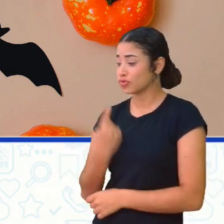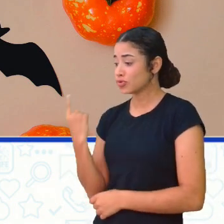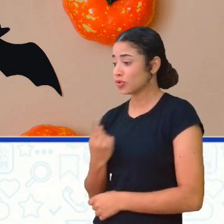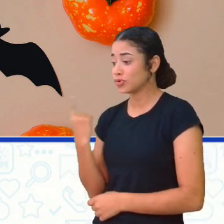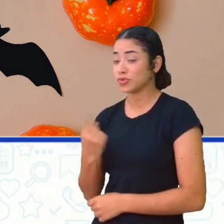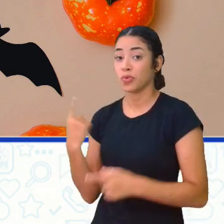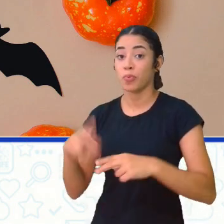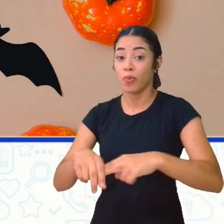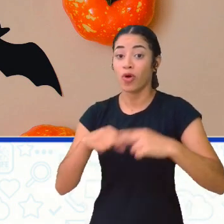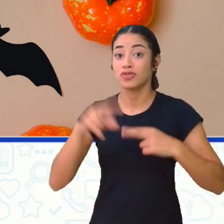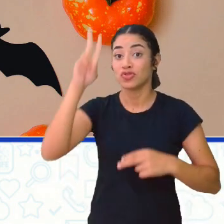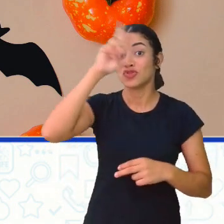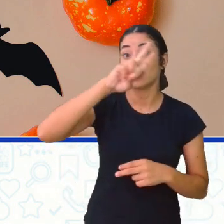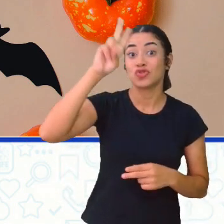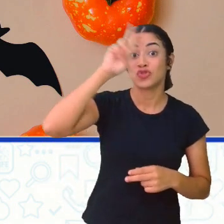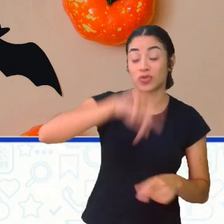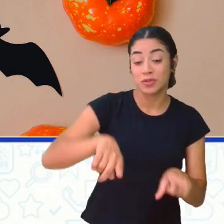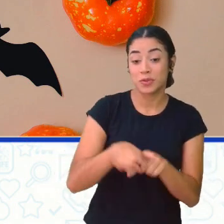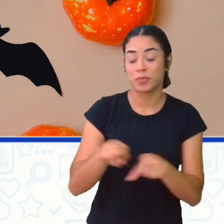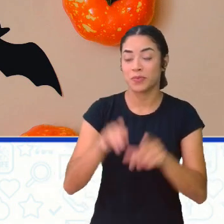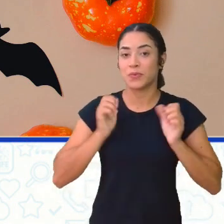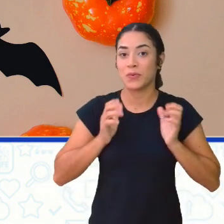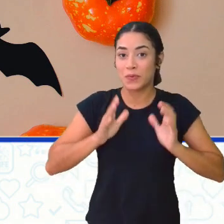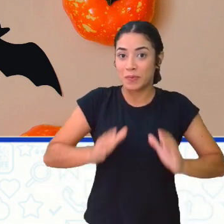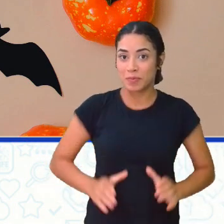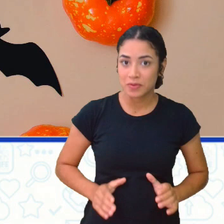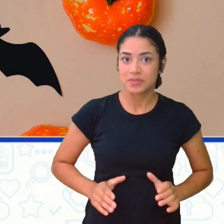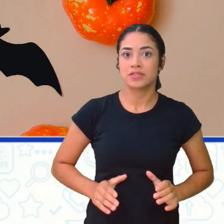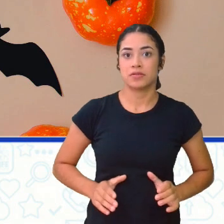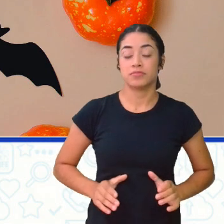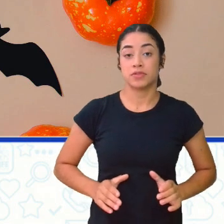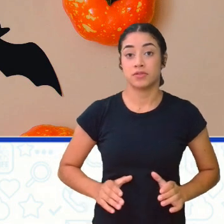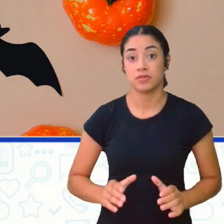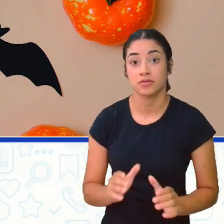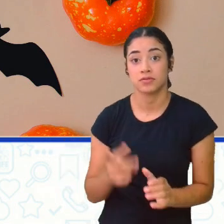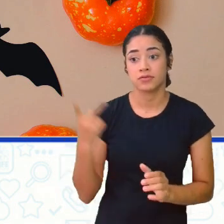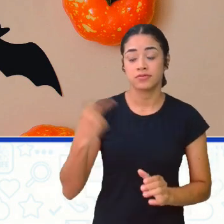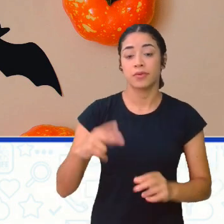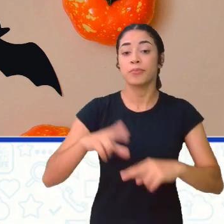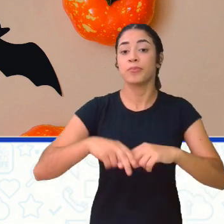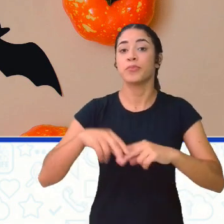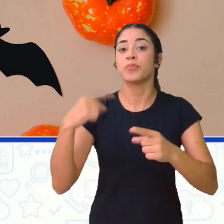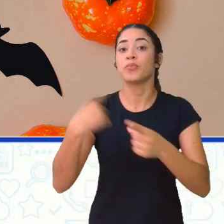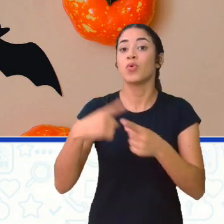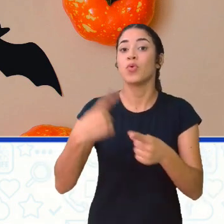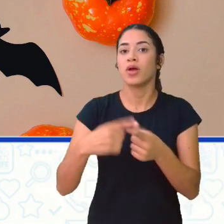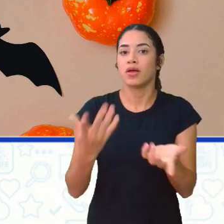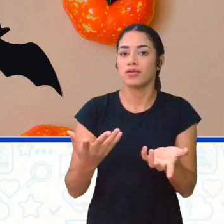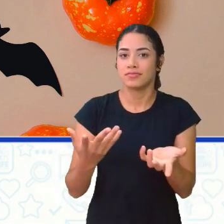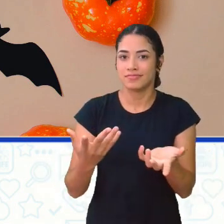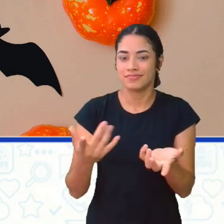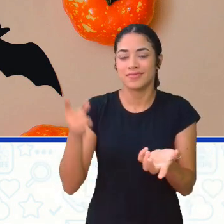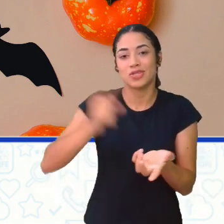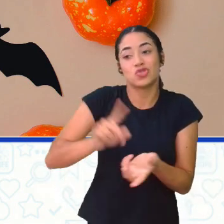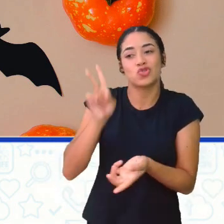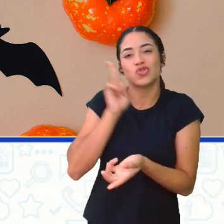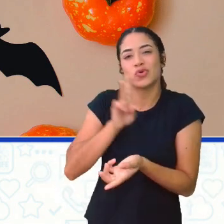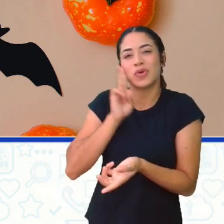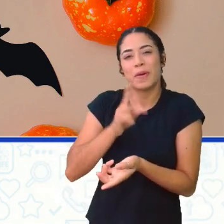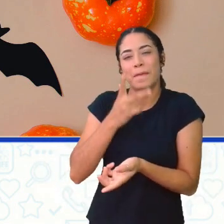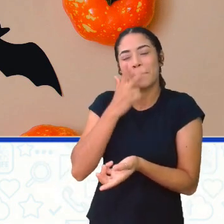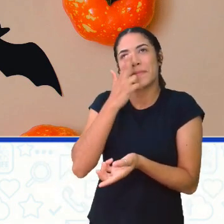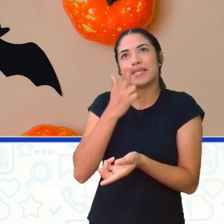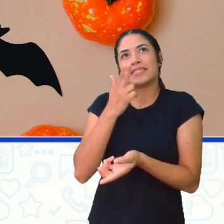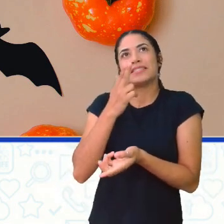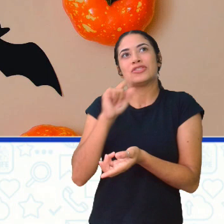comportamento E habitar São legitimados E justificáveis É também uma historinha Para tentar preencher Um espaço do